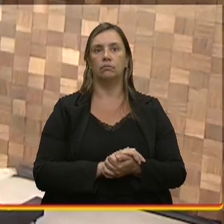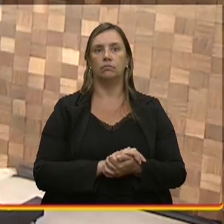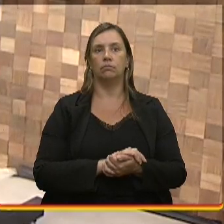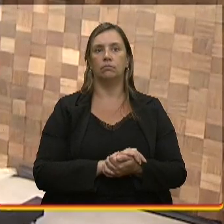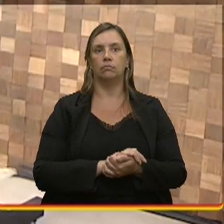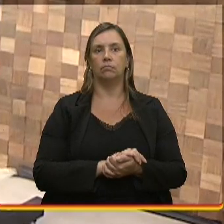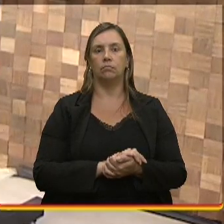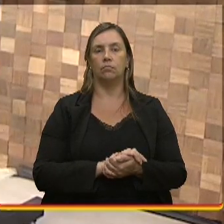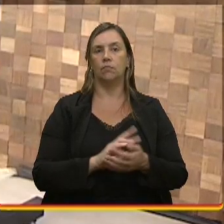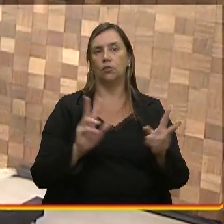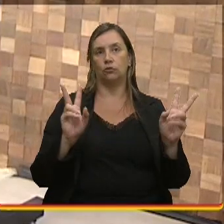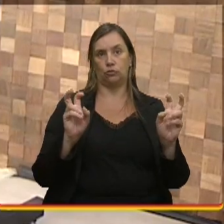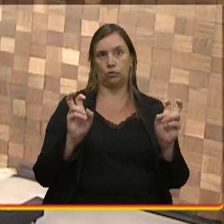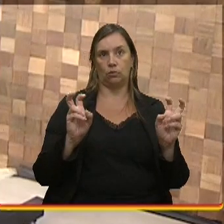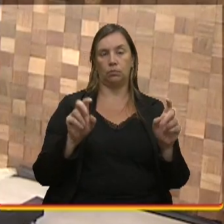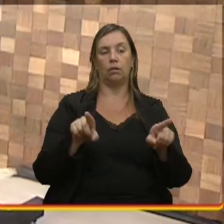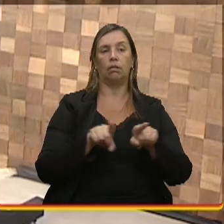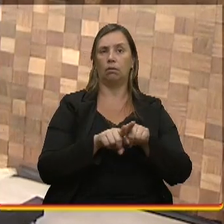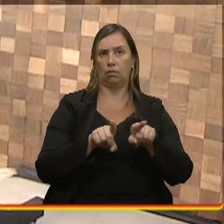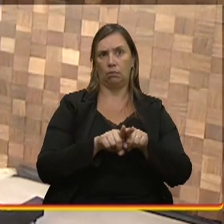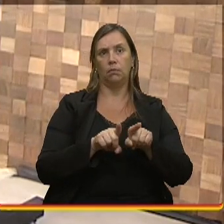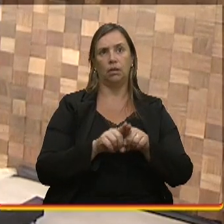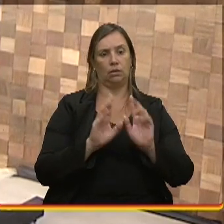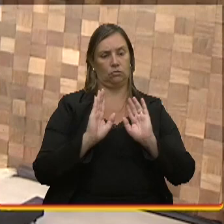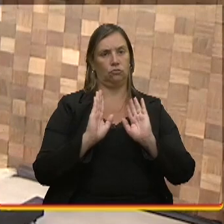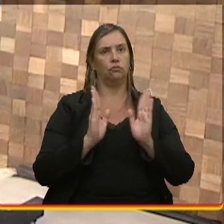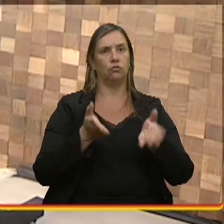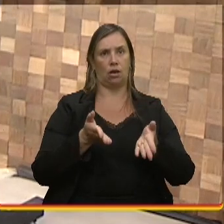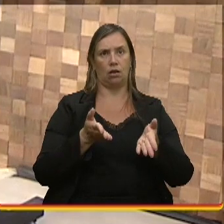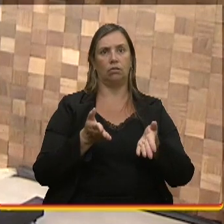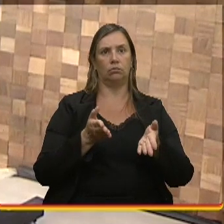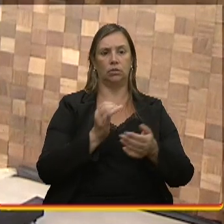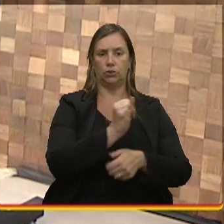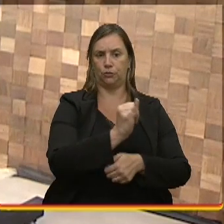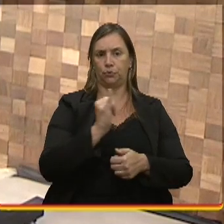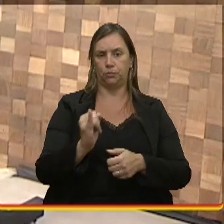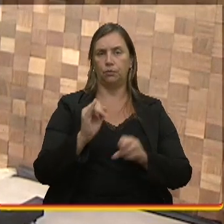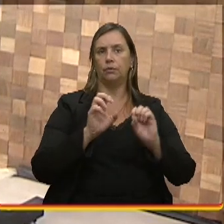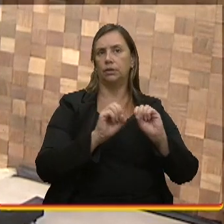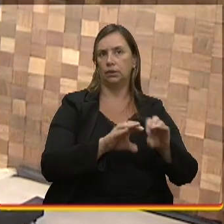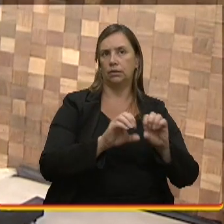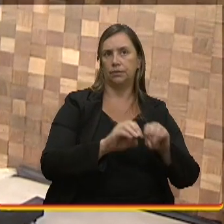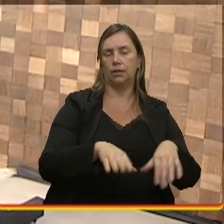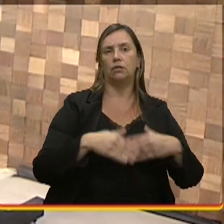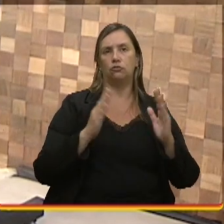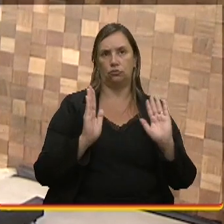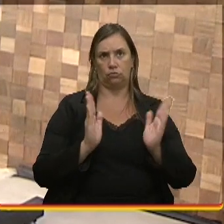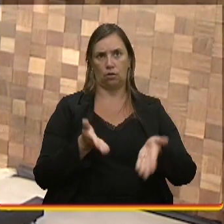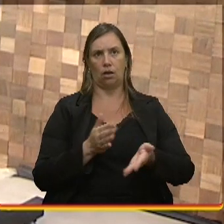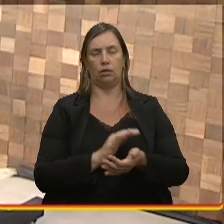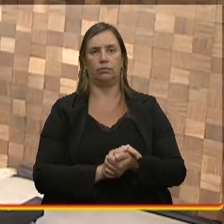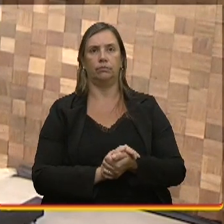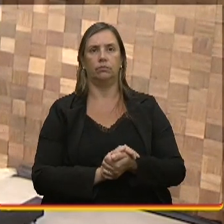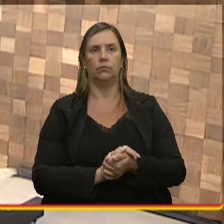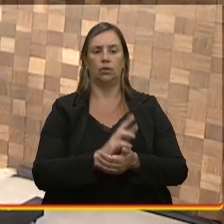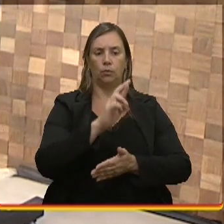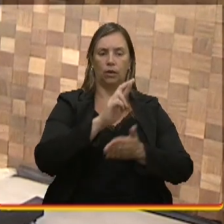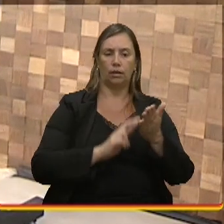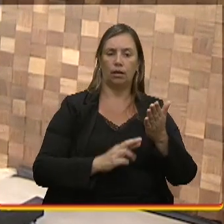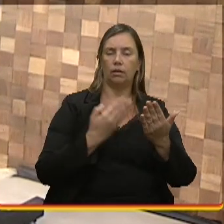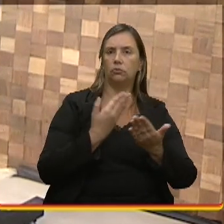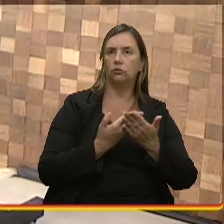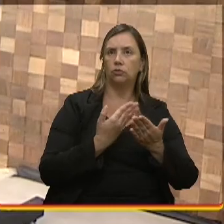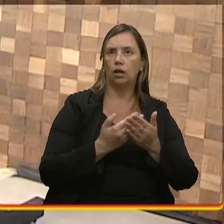em relação ao Neto também, já foi uma das instrutoras. Algum relato, assim, das tuas aulas com as alunas?